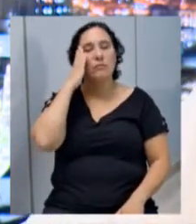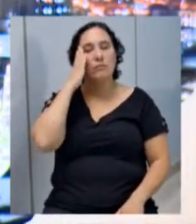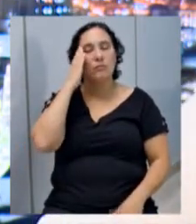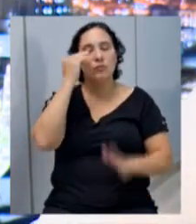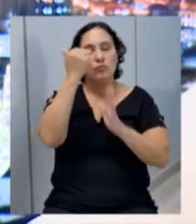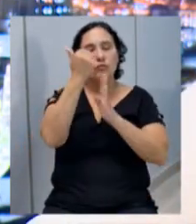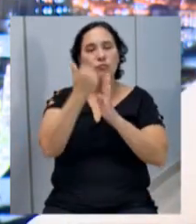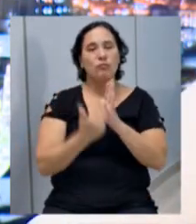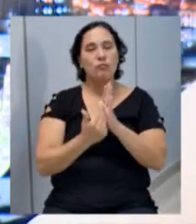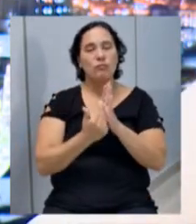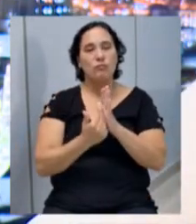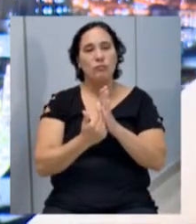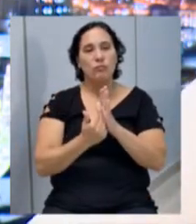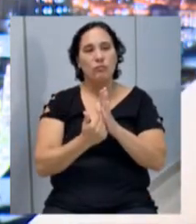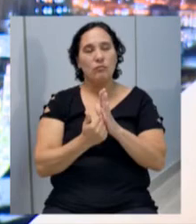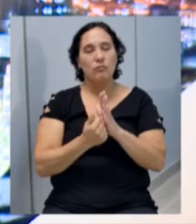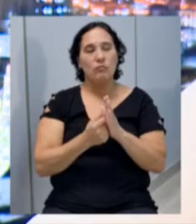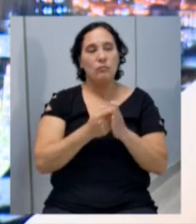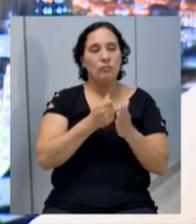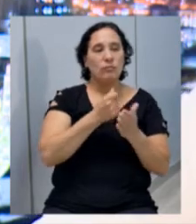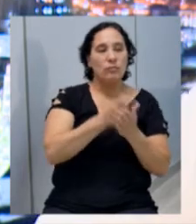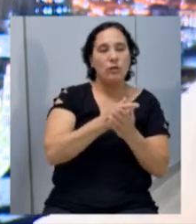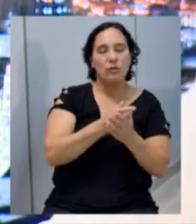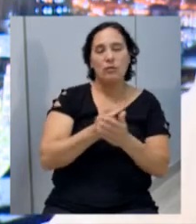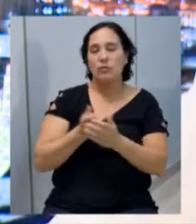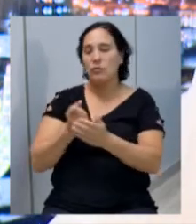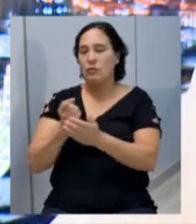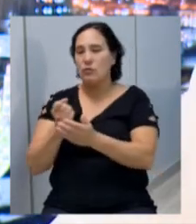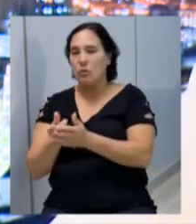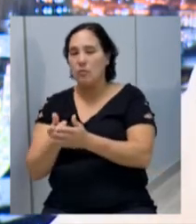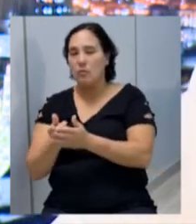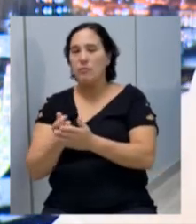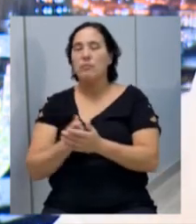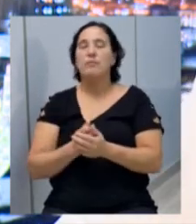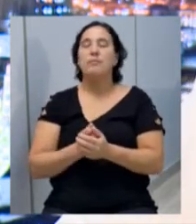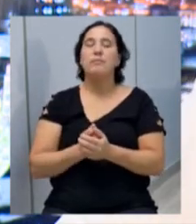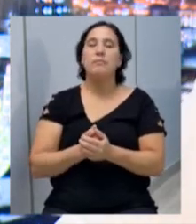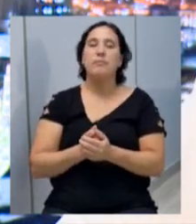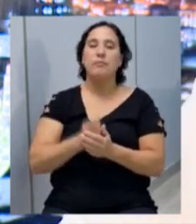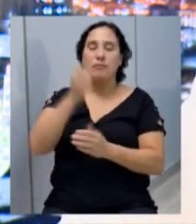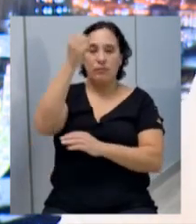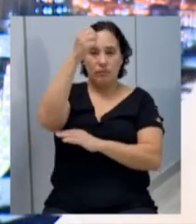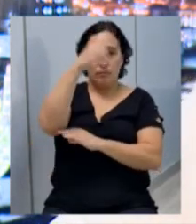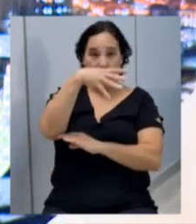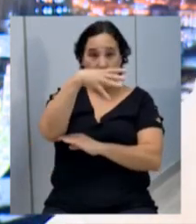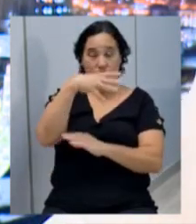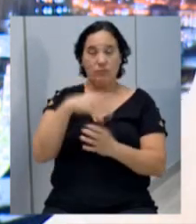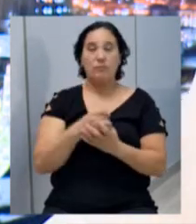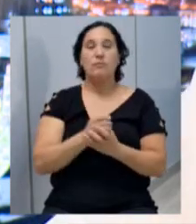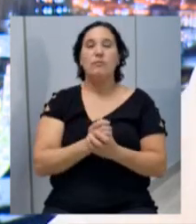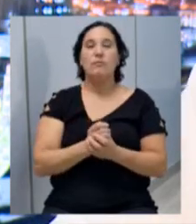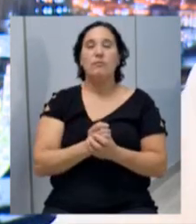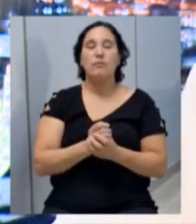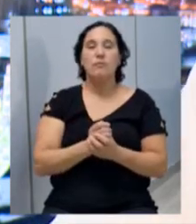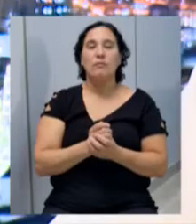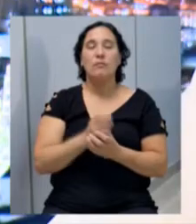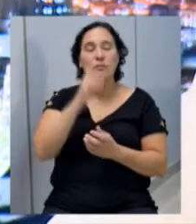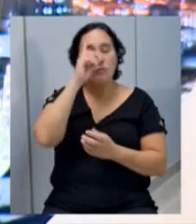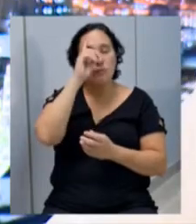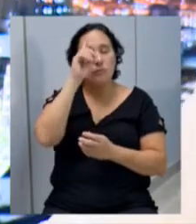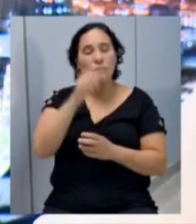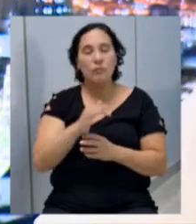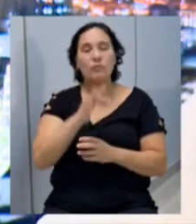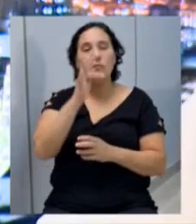déficit que tem aí entre o que se arrecada e o que se paga de iluminação no município. Então, nos próximos dias,